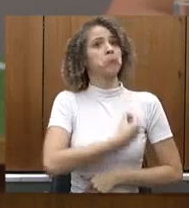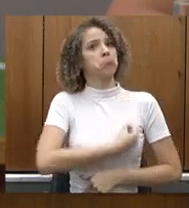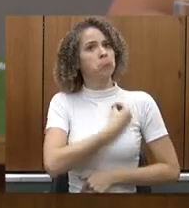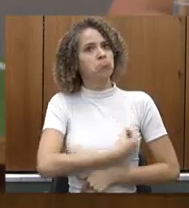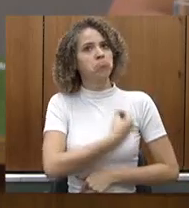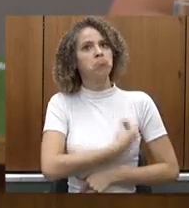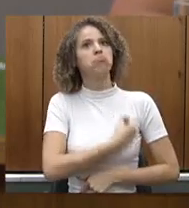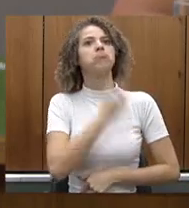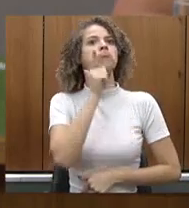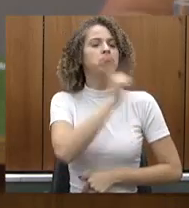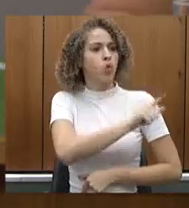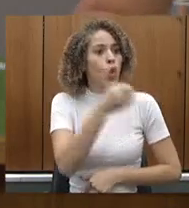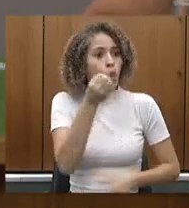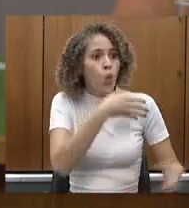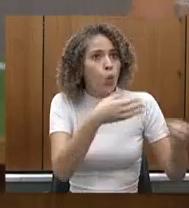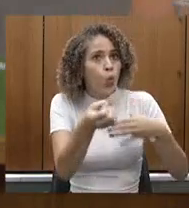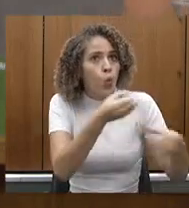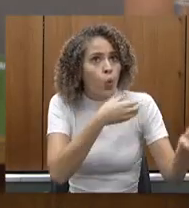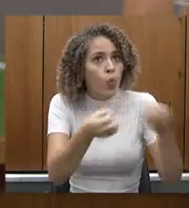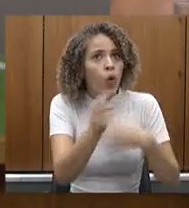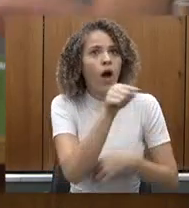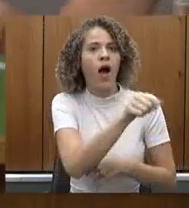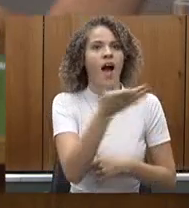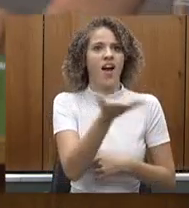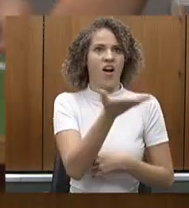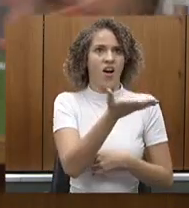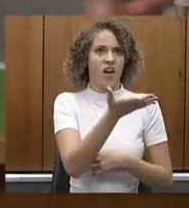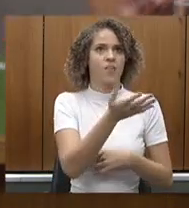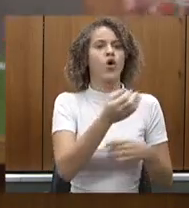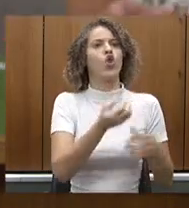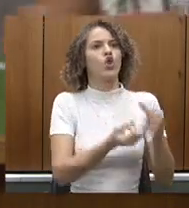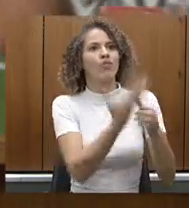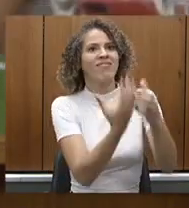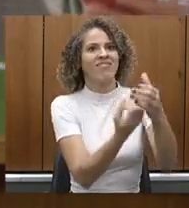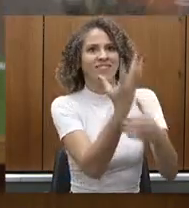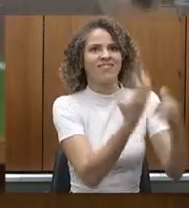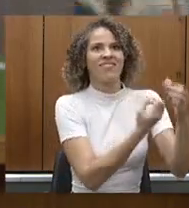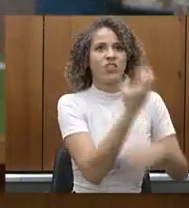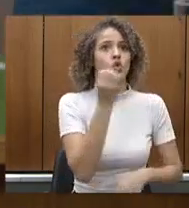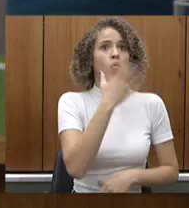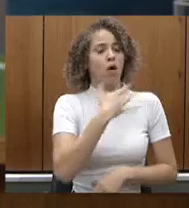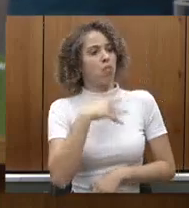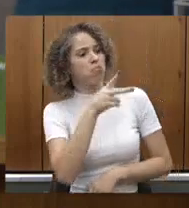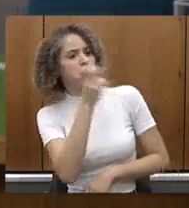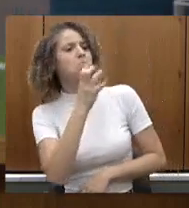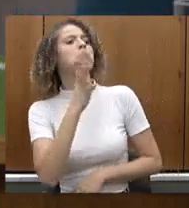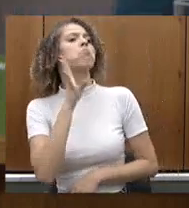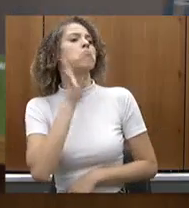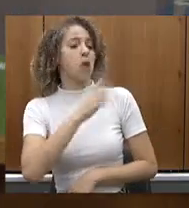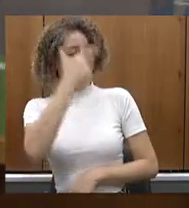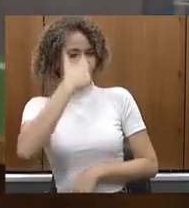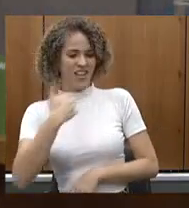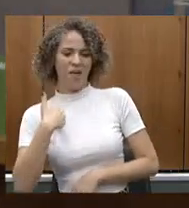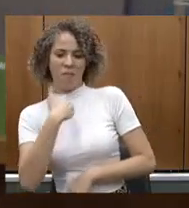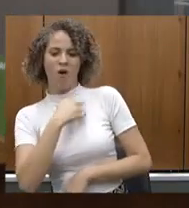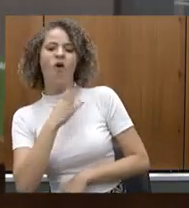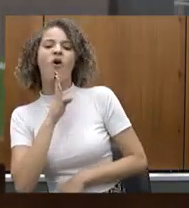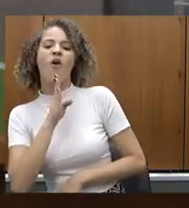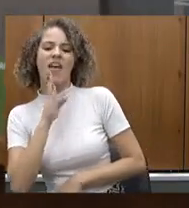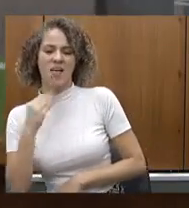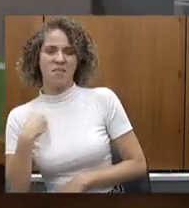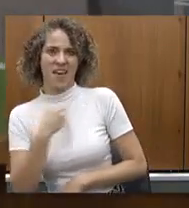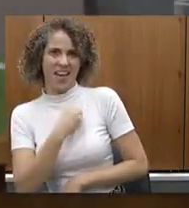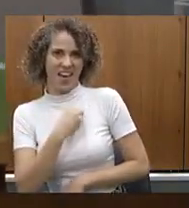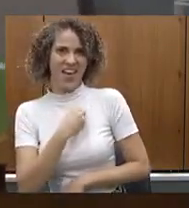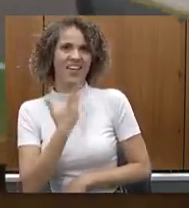agora com serviços novos eu estive em Minas Novas inaugurando isso é muito marcante para a gente que é médico o deputado